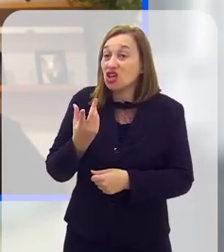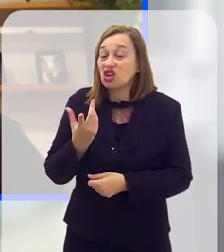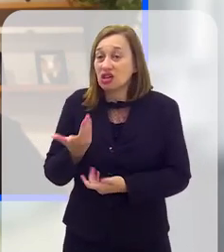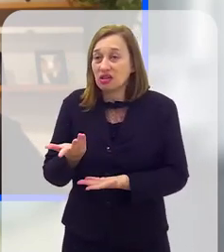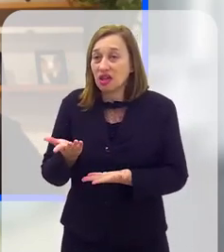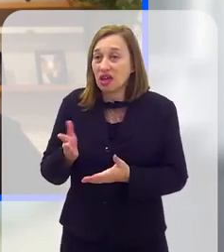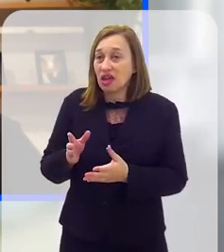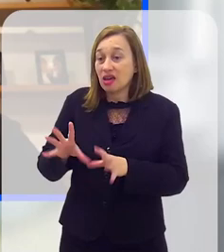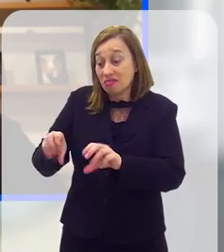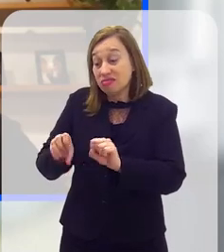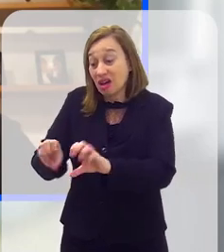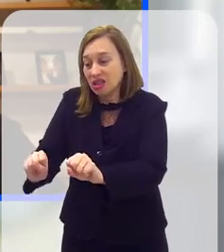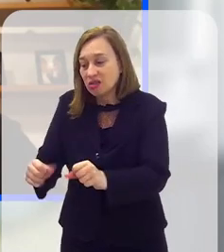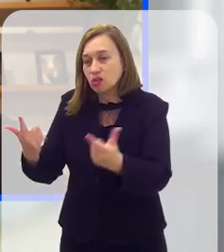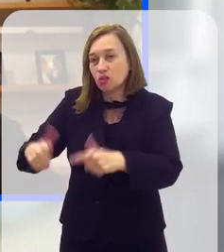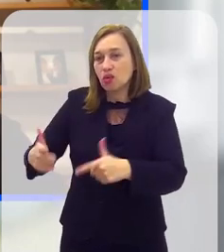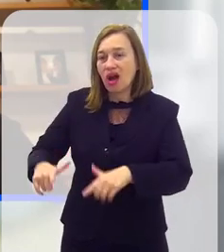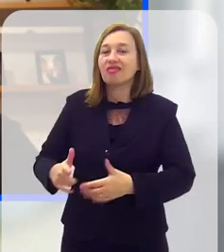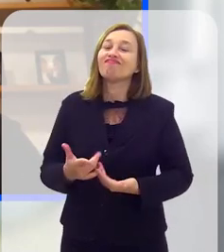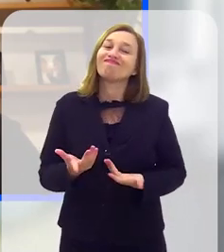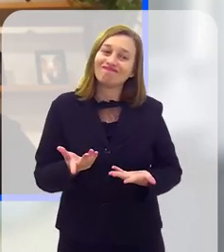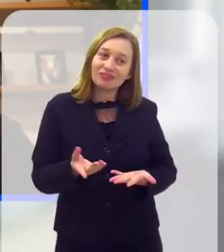ambiental, é social também.